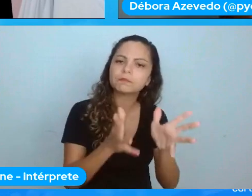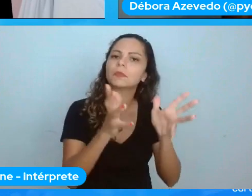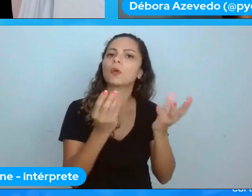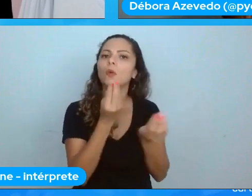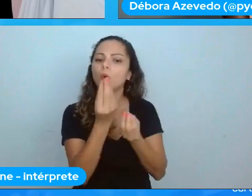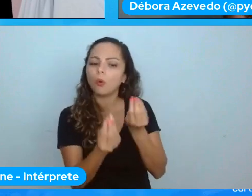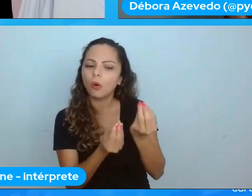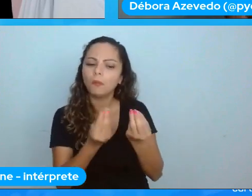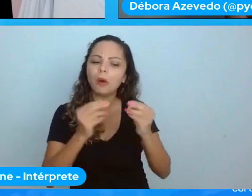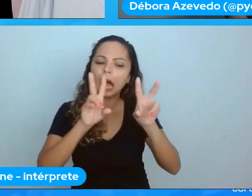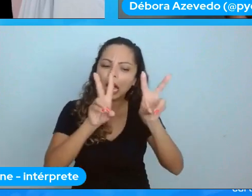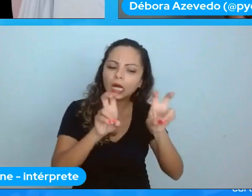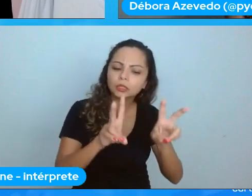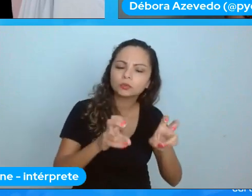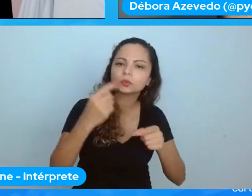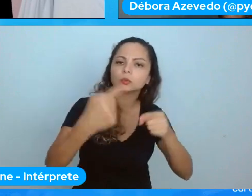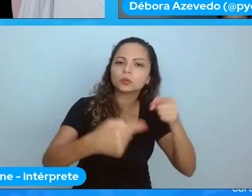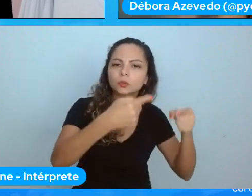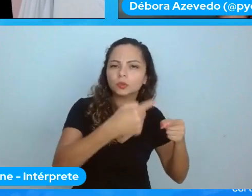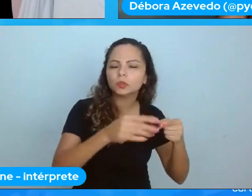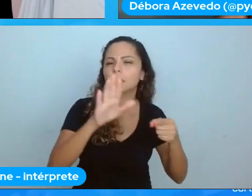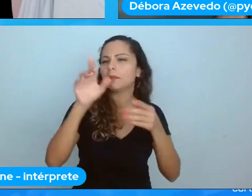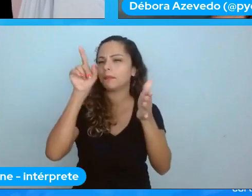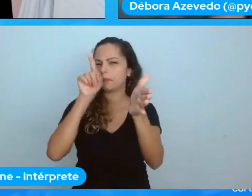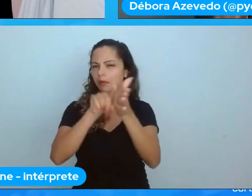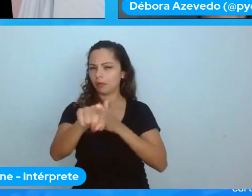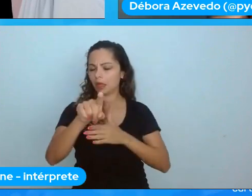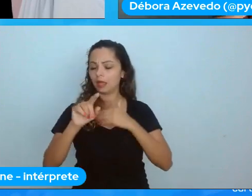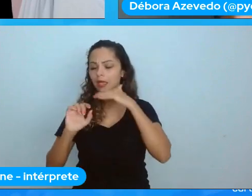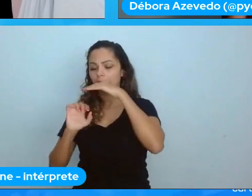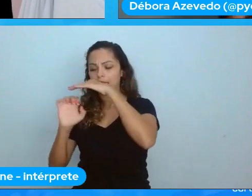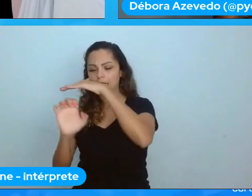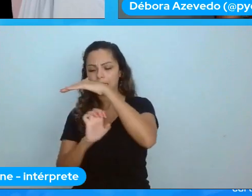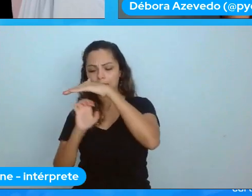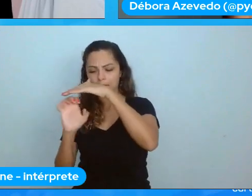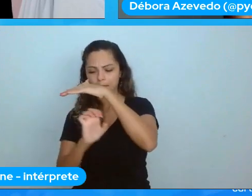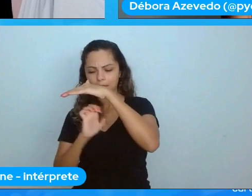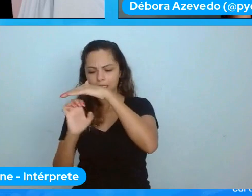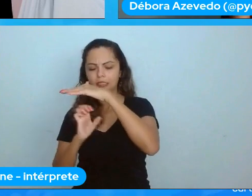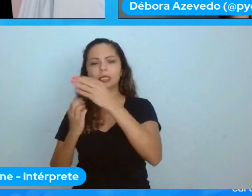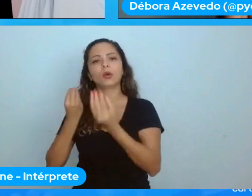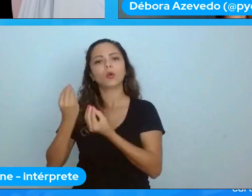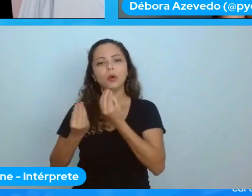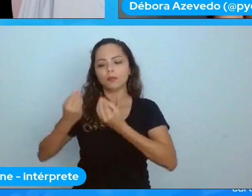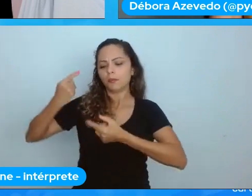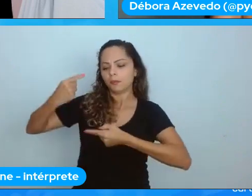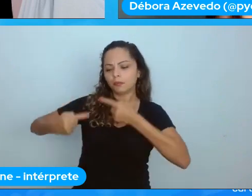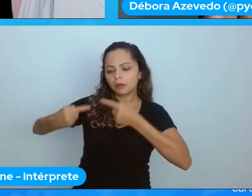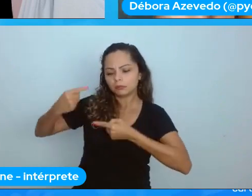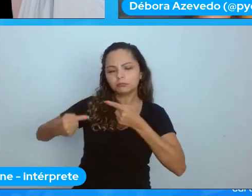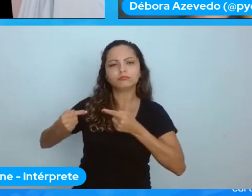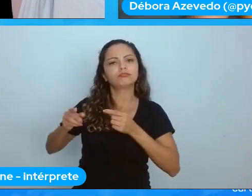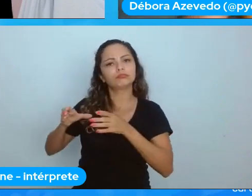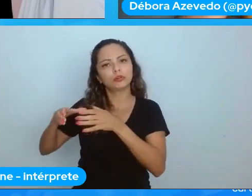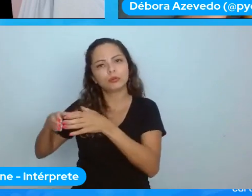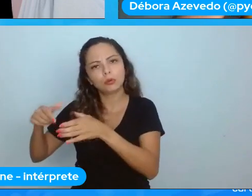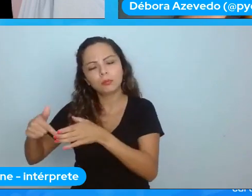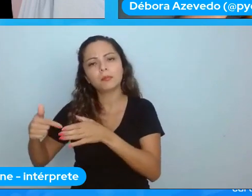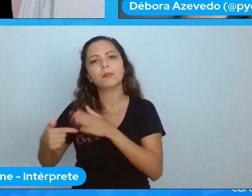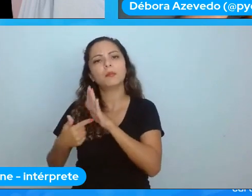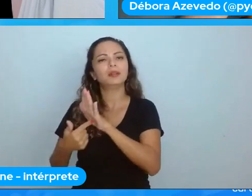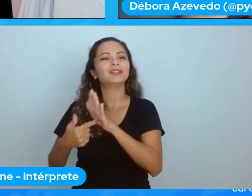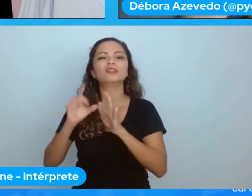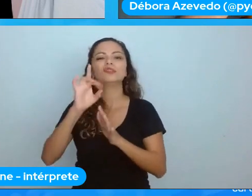como que você acha que empresas podem concretizar ações afirmativas que ultrapassem a intenção barra propaganda